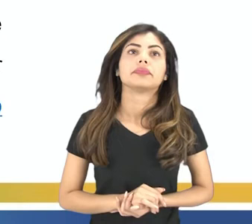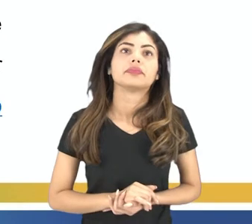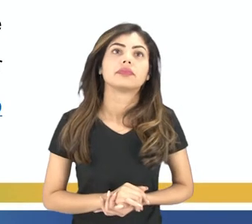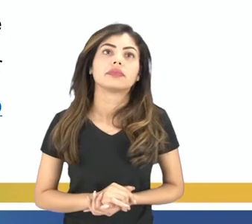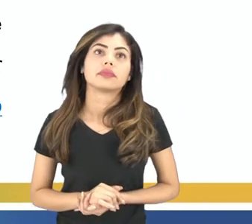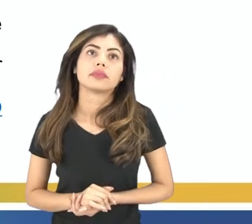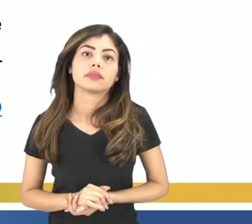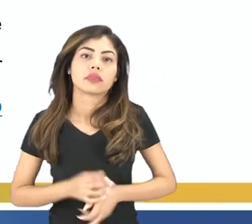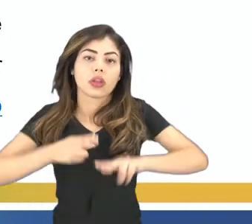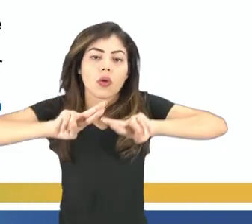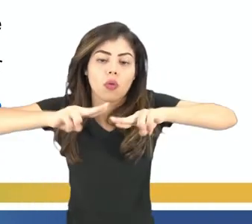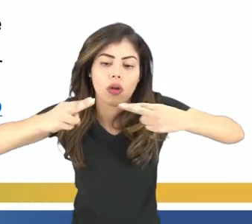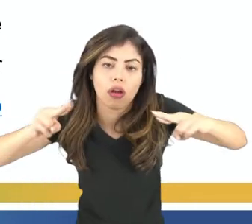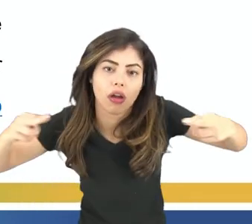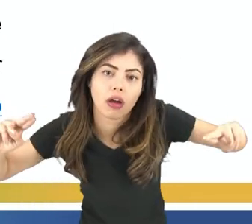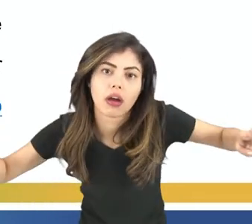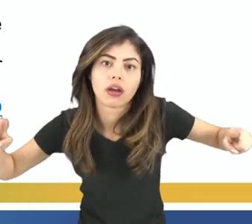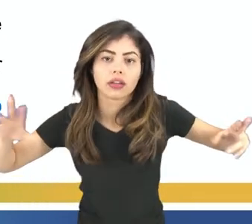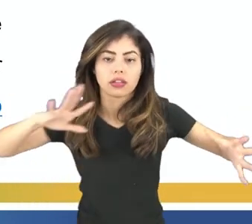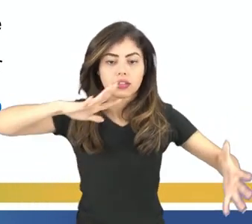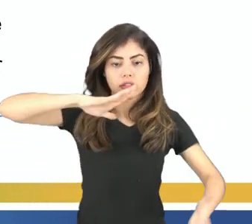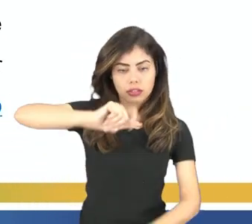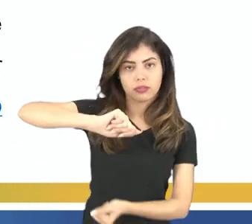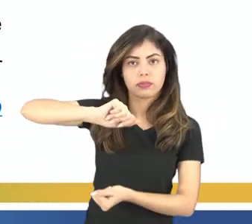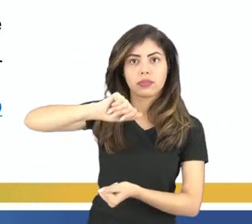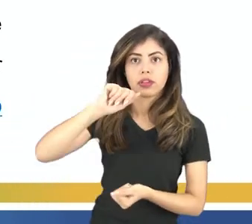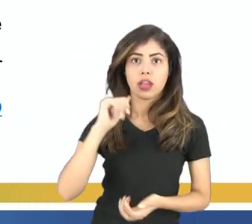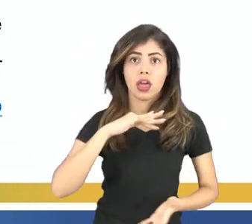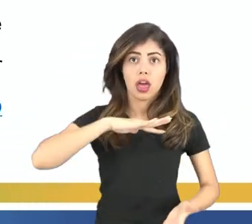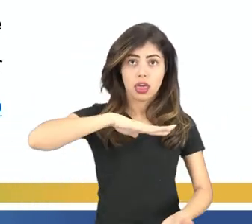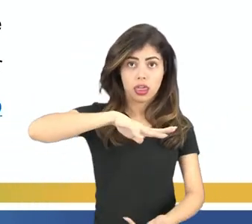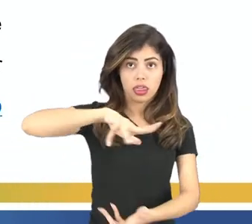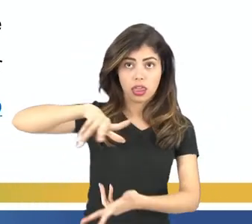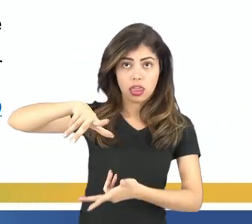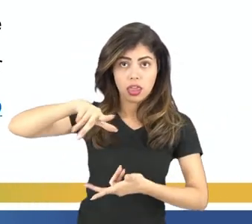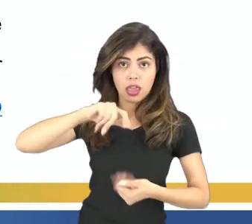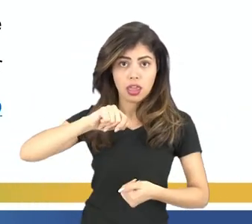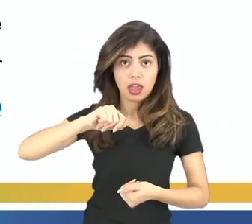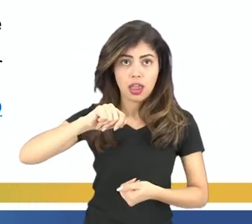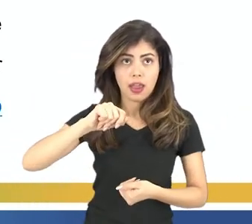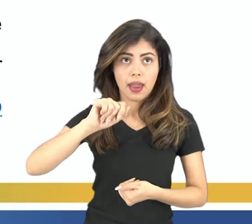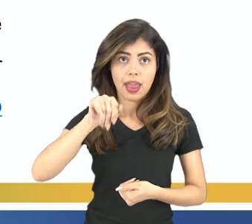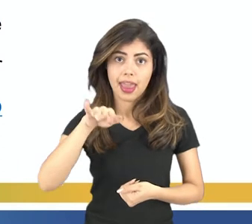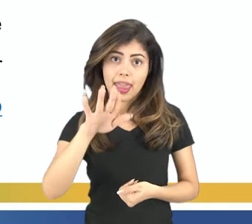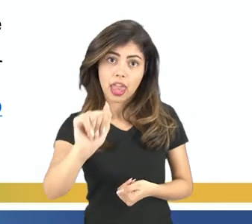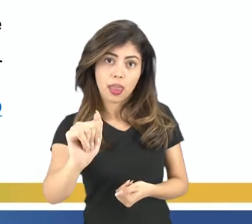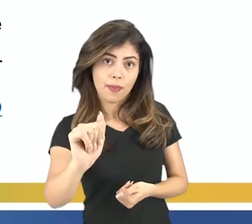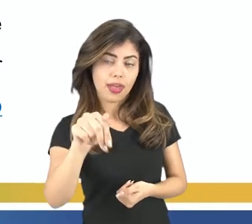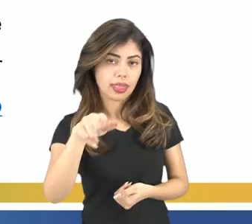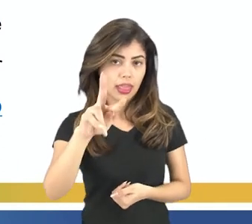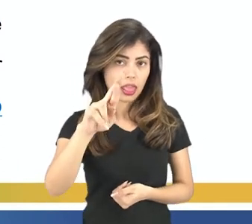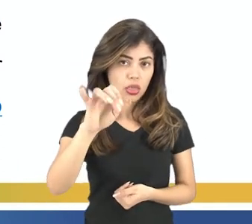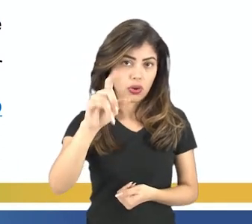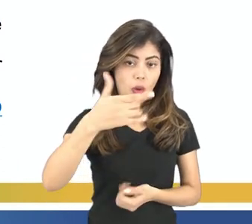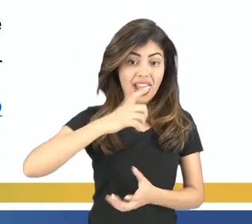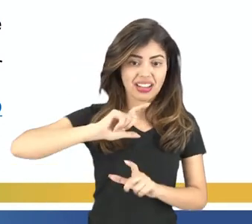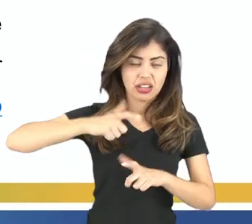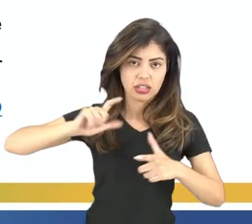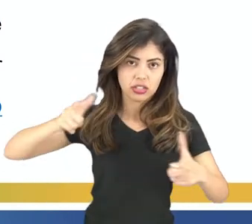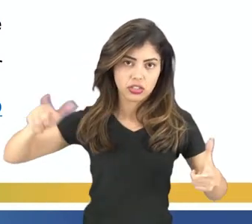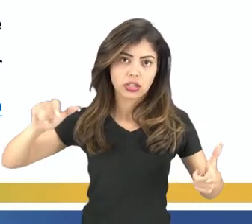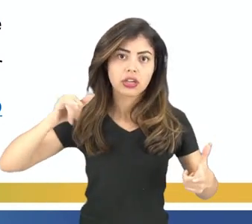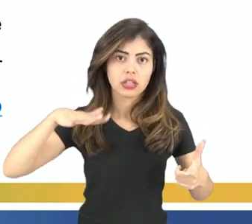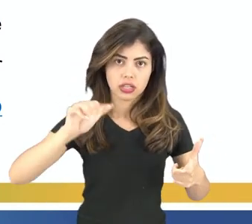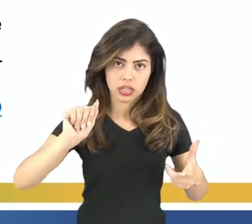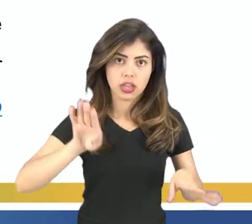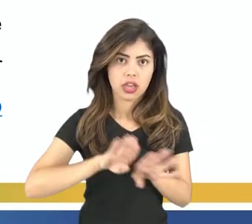Então, campo magnético terrestre. A terra, você precisa entender que ela é um imã natural. Ele é um grande imã, tendo em